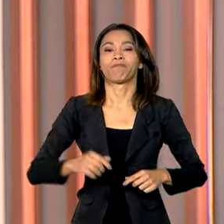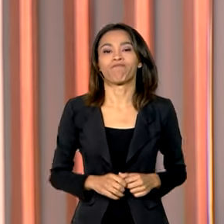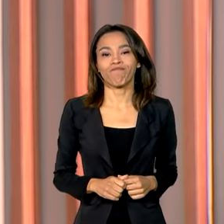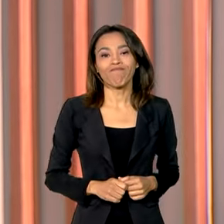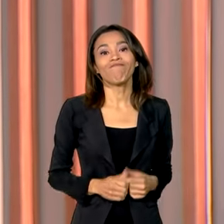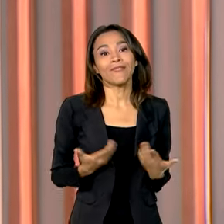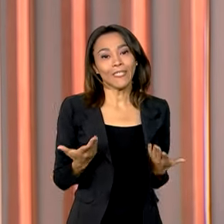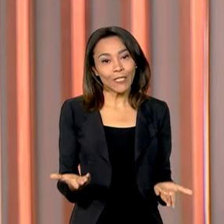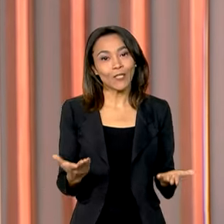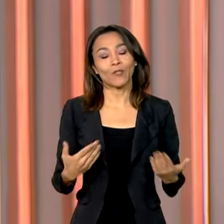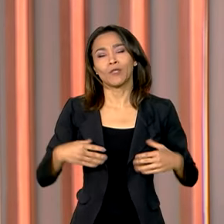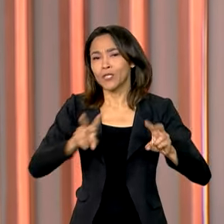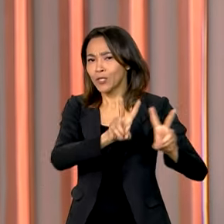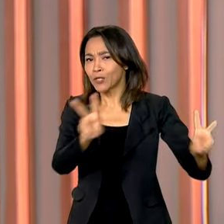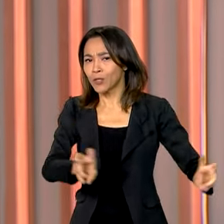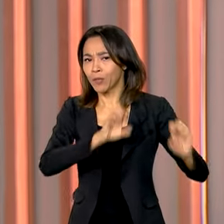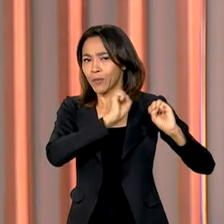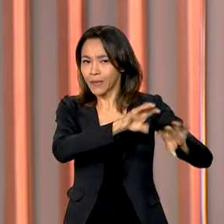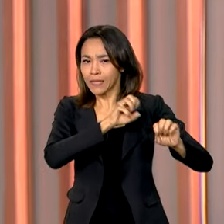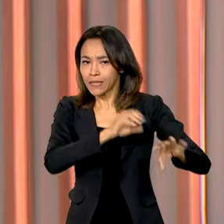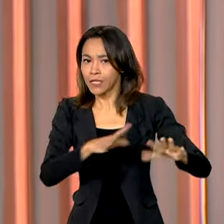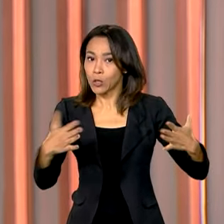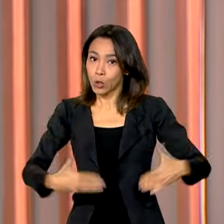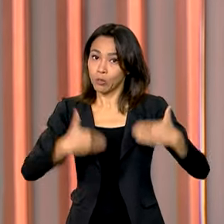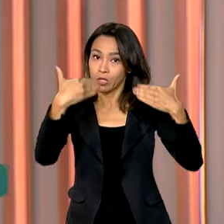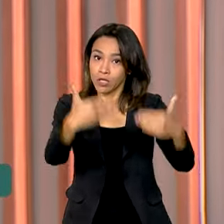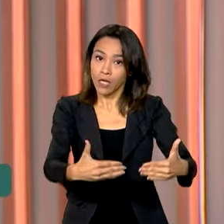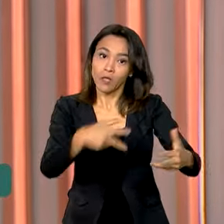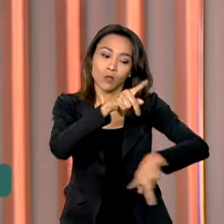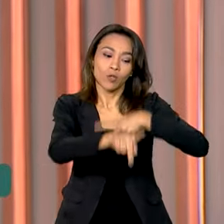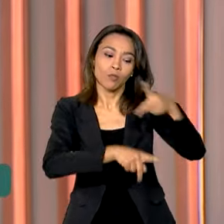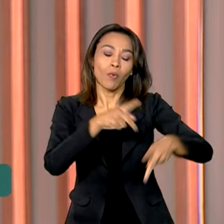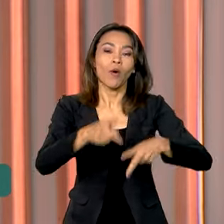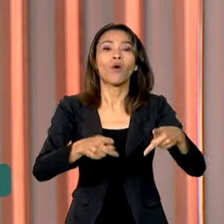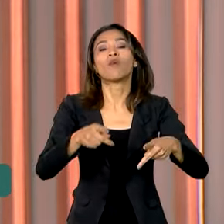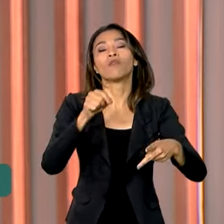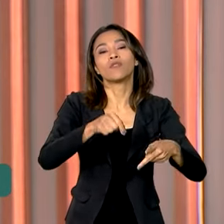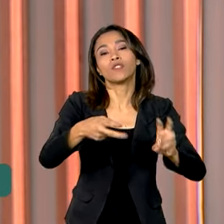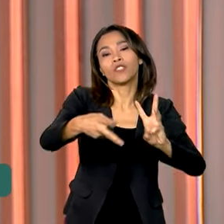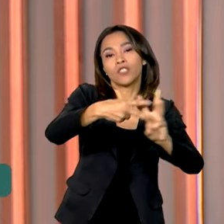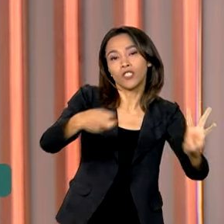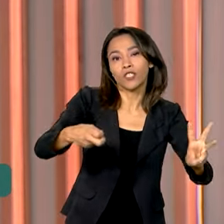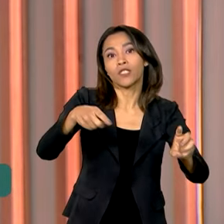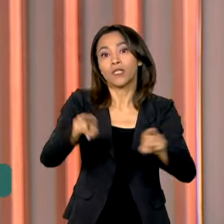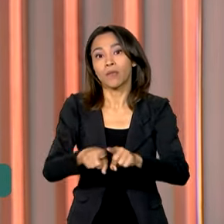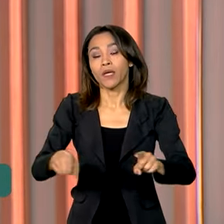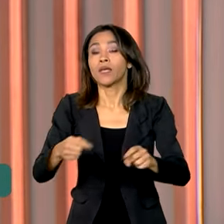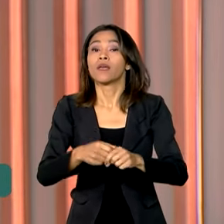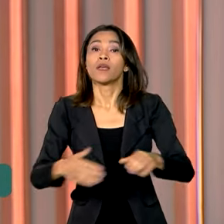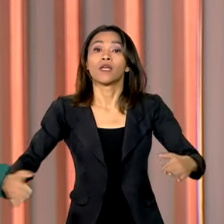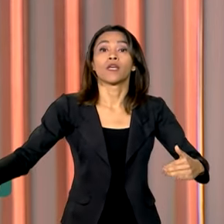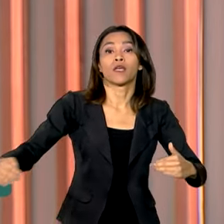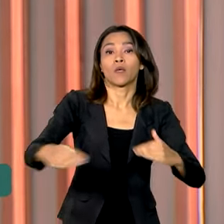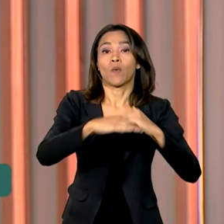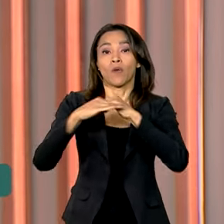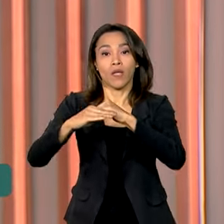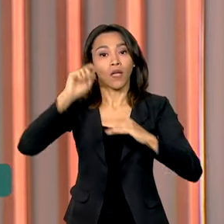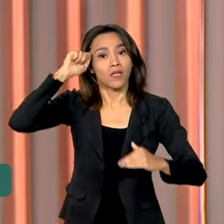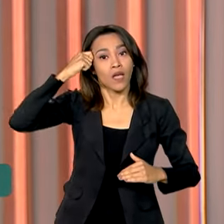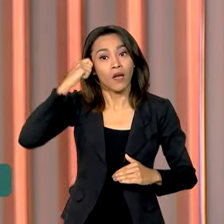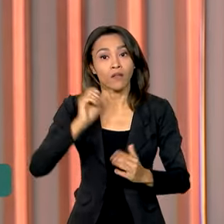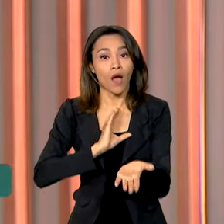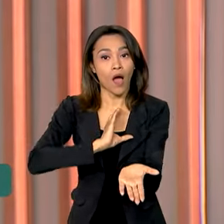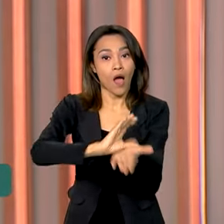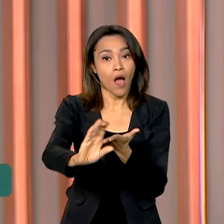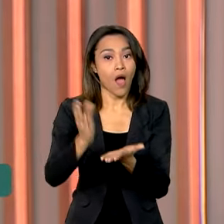Falando em educação, os Ministérios dos Povos Indígenas e da Igualdade Racial anunciaram 195 milhões